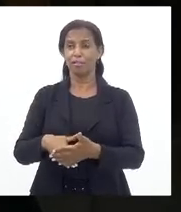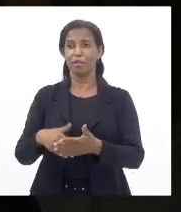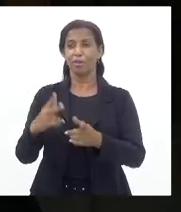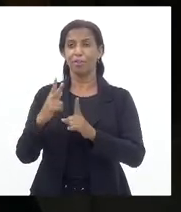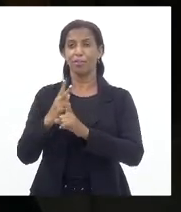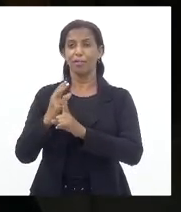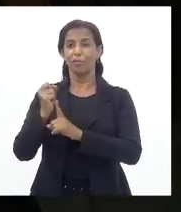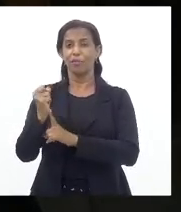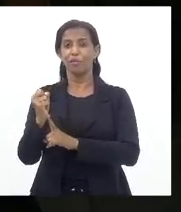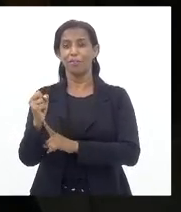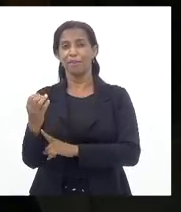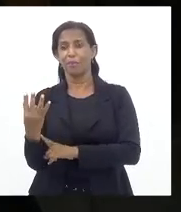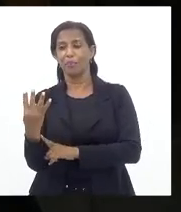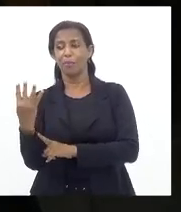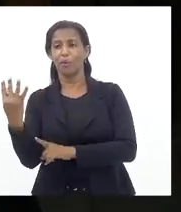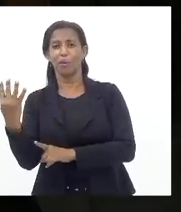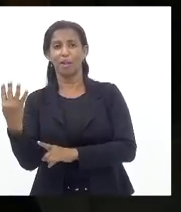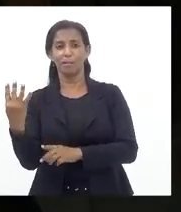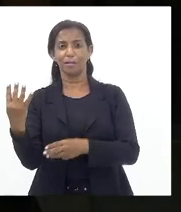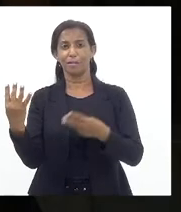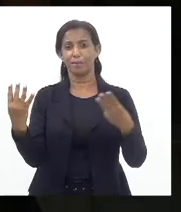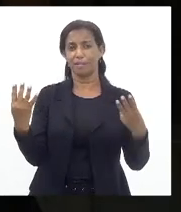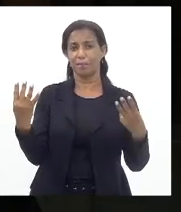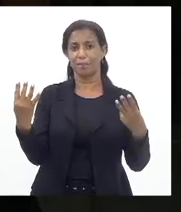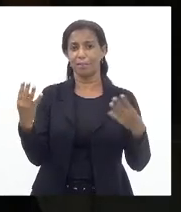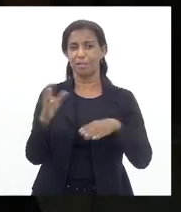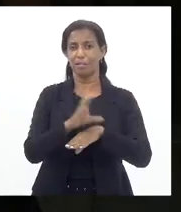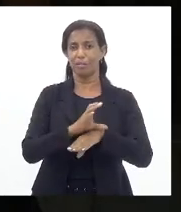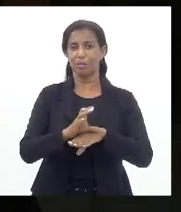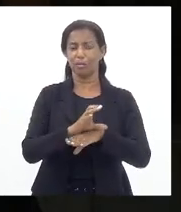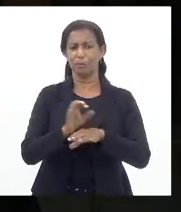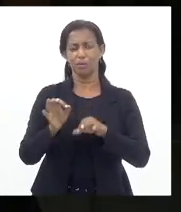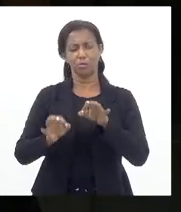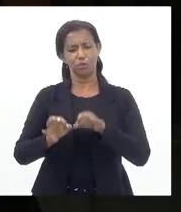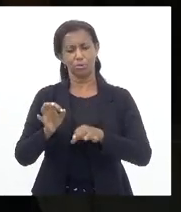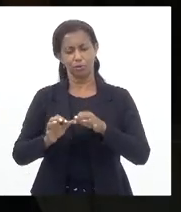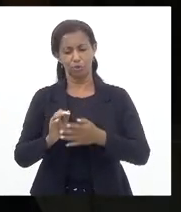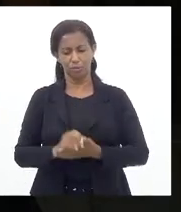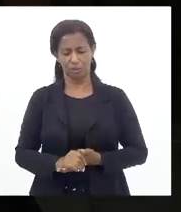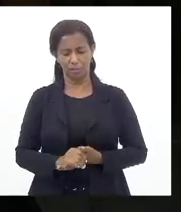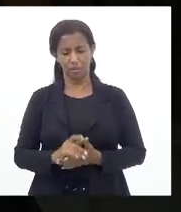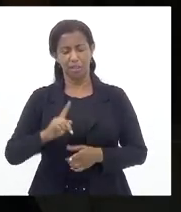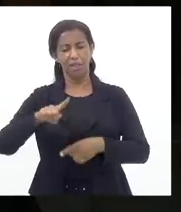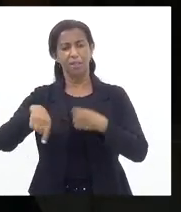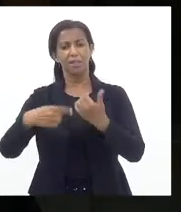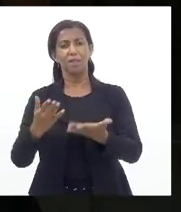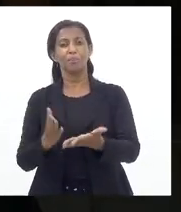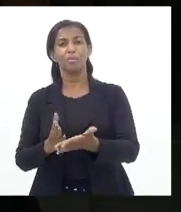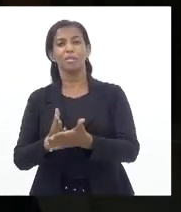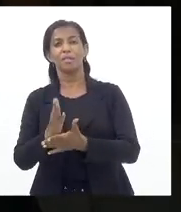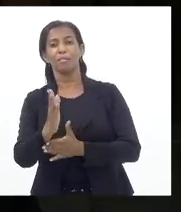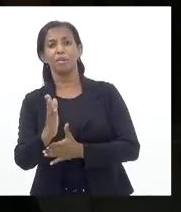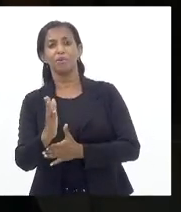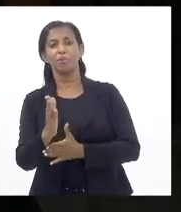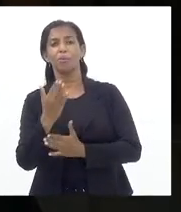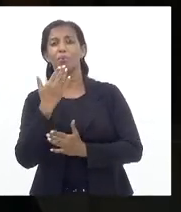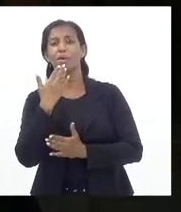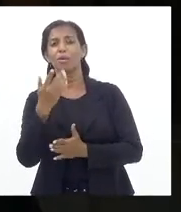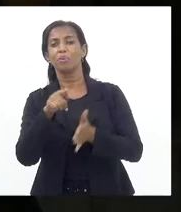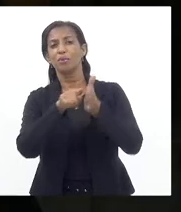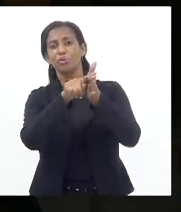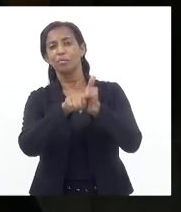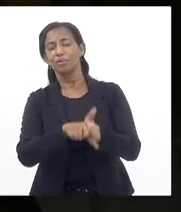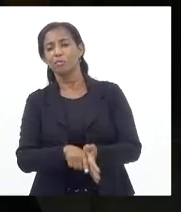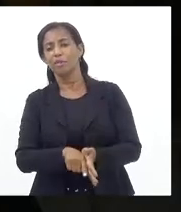4 a 3 Na comissão de Constituição e Justiça E depois o plenário aprovou Porque não teve pedido De verificação de